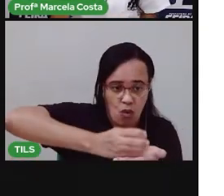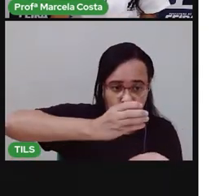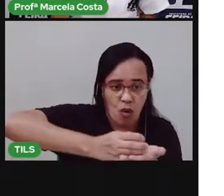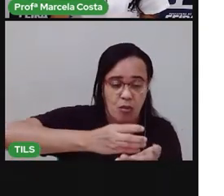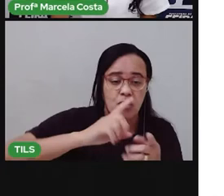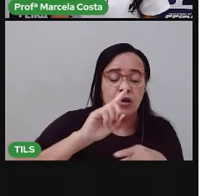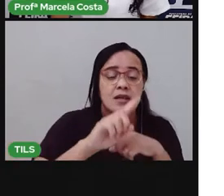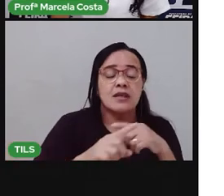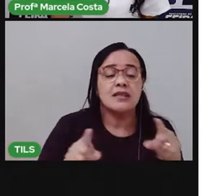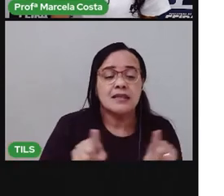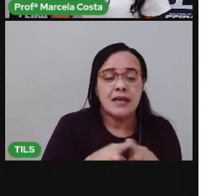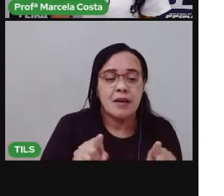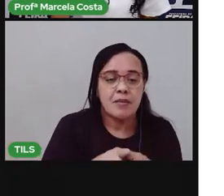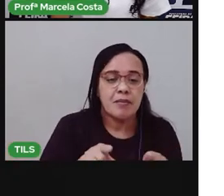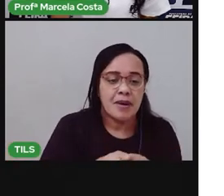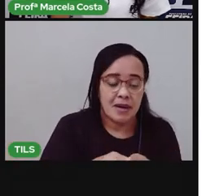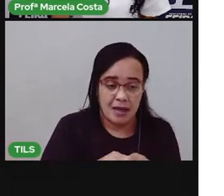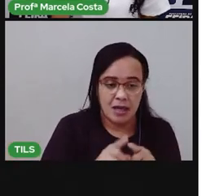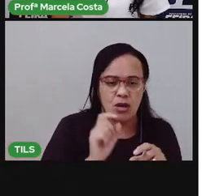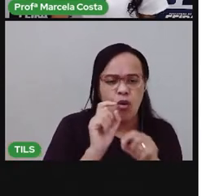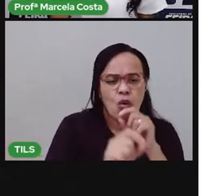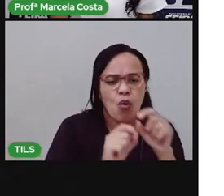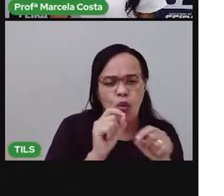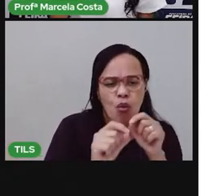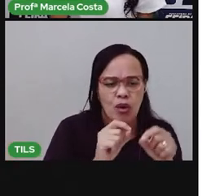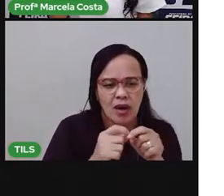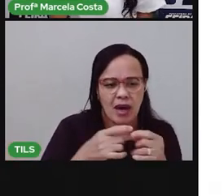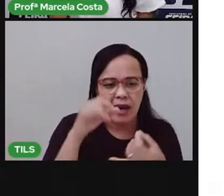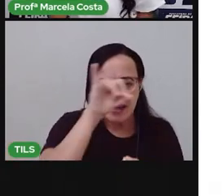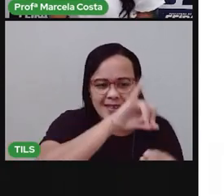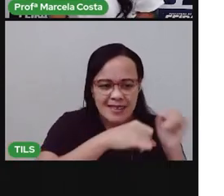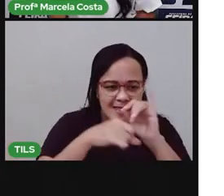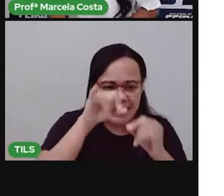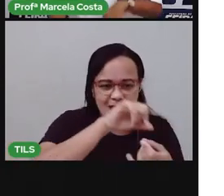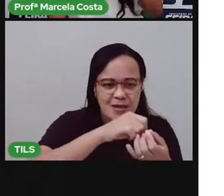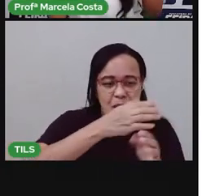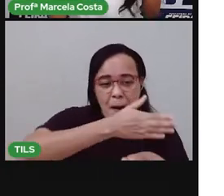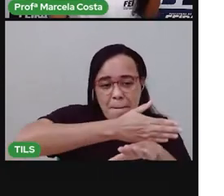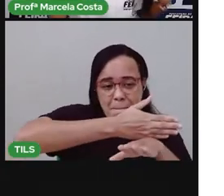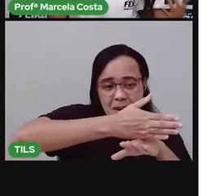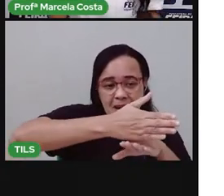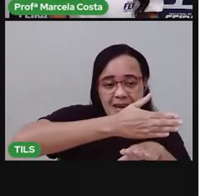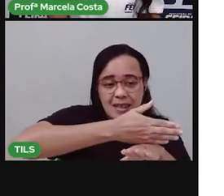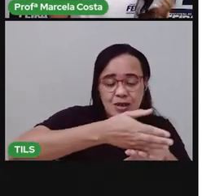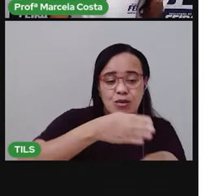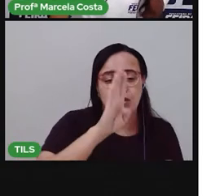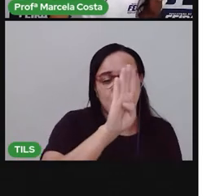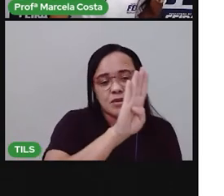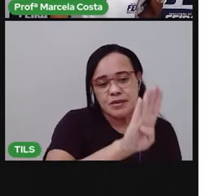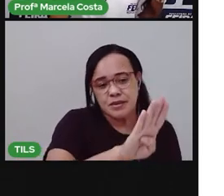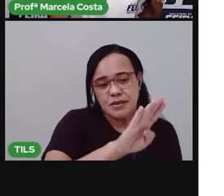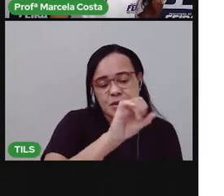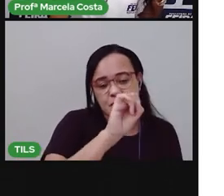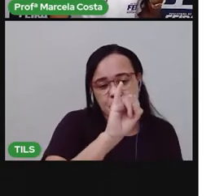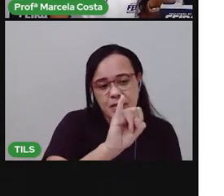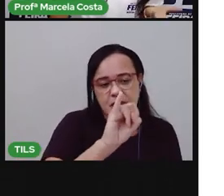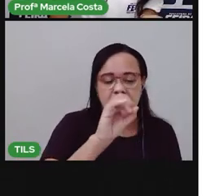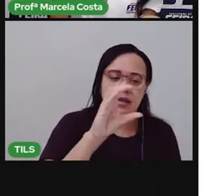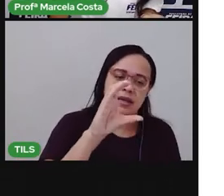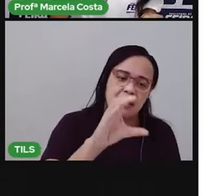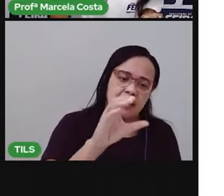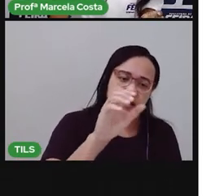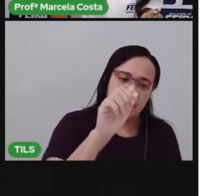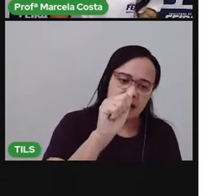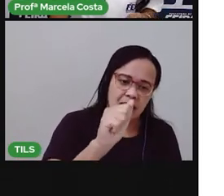ela bicarbonato de sódio se não tiver bicarbonato de sódio você pode utilizar um